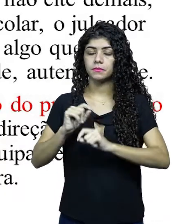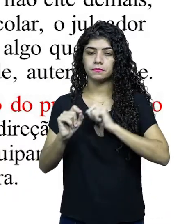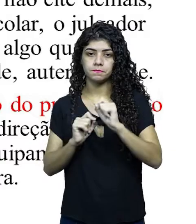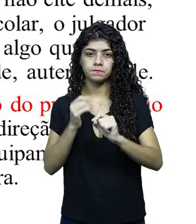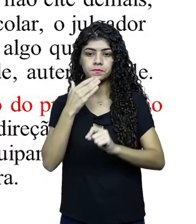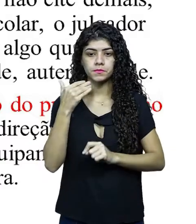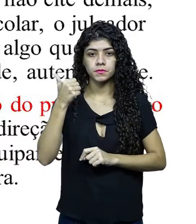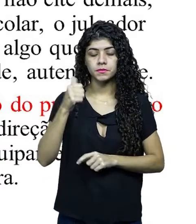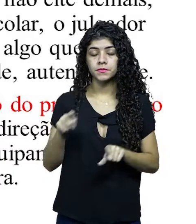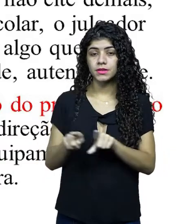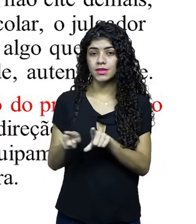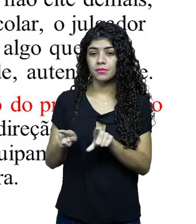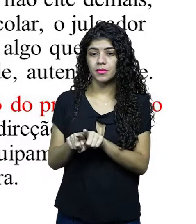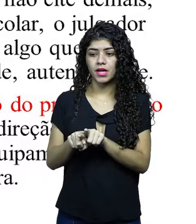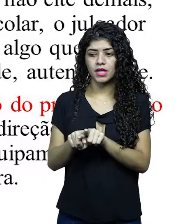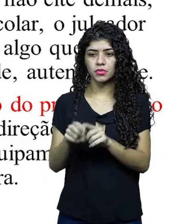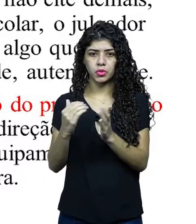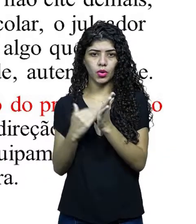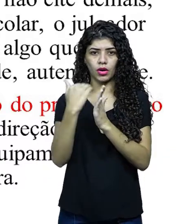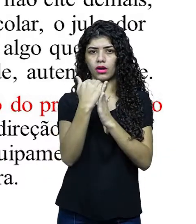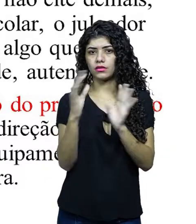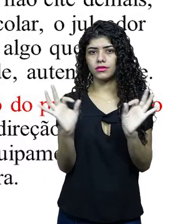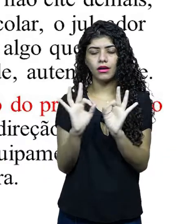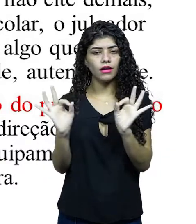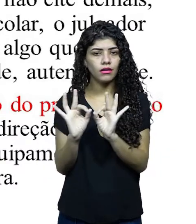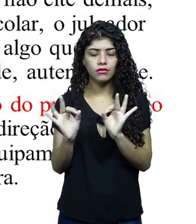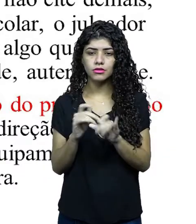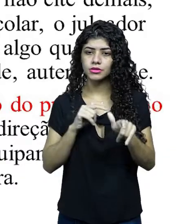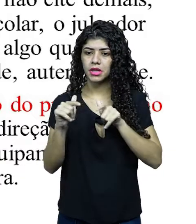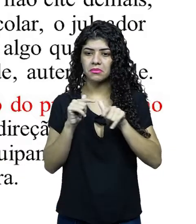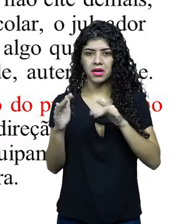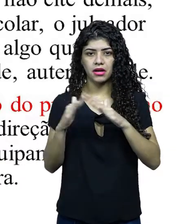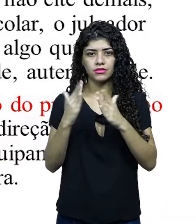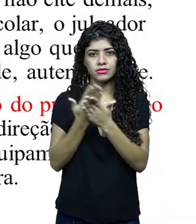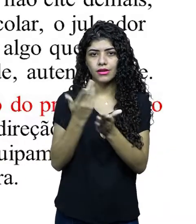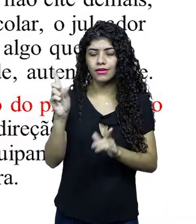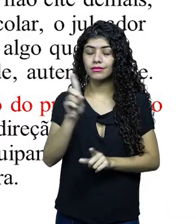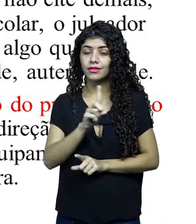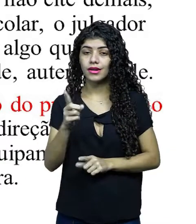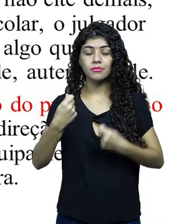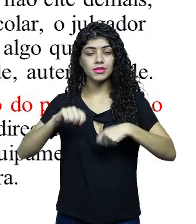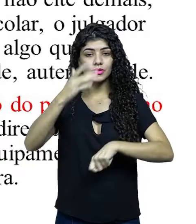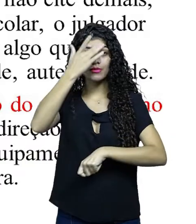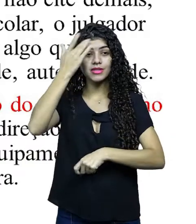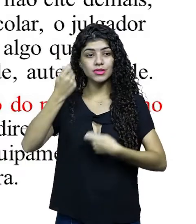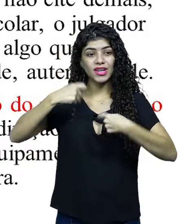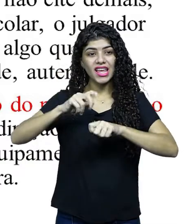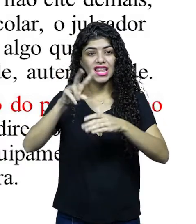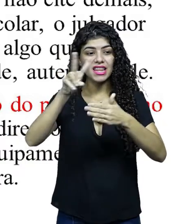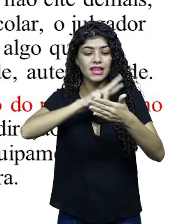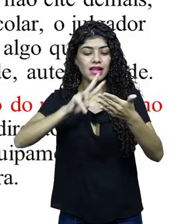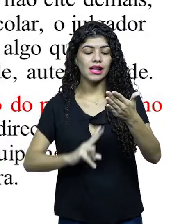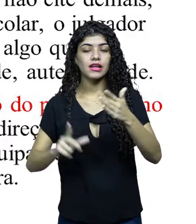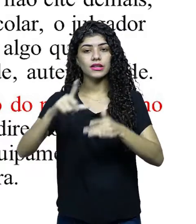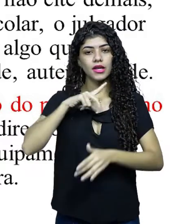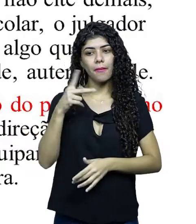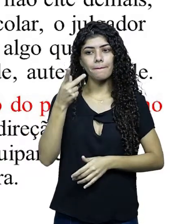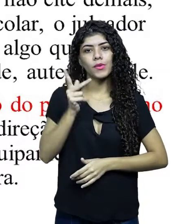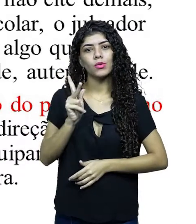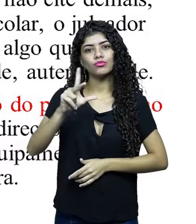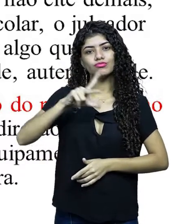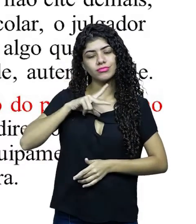suas pretensões, mas não cite demais. Não é um trabalho escolar. O jogador deseja justamente ler algo que contenha